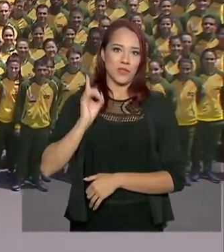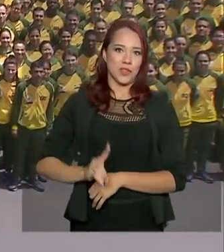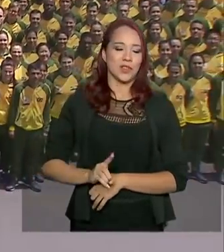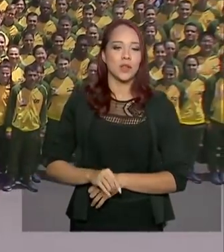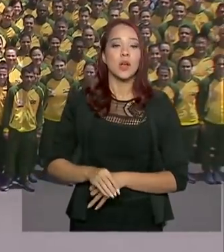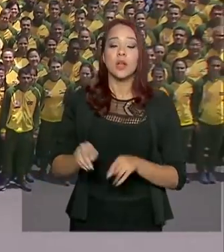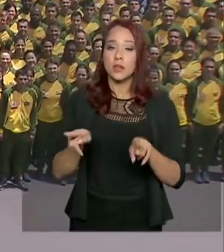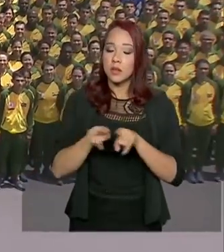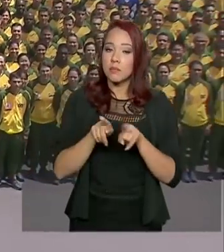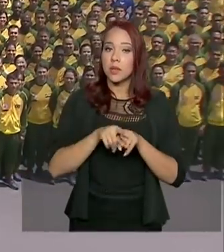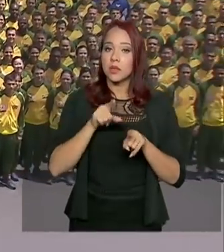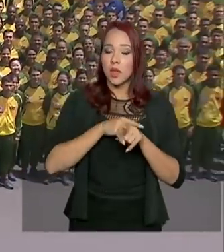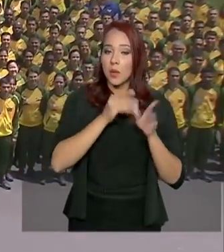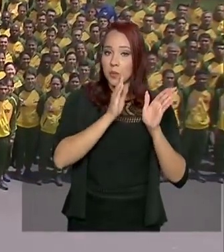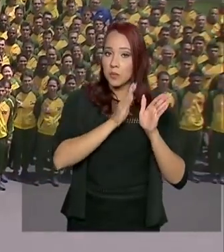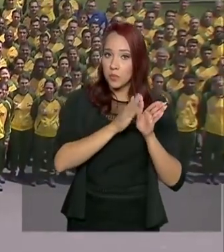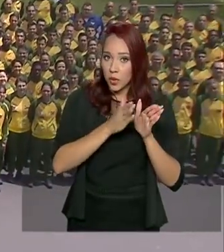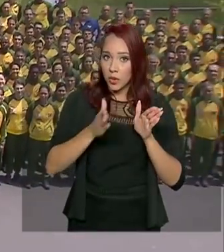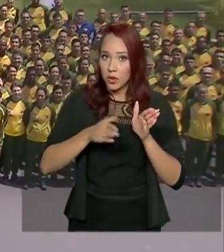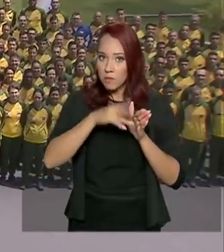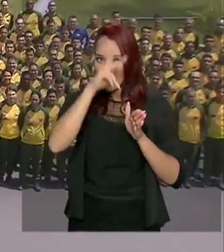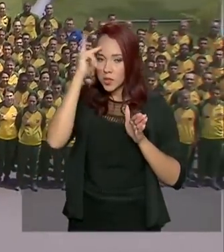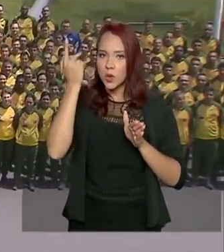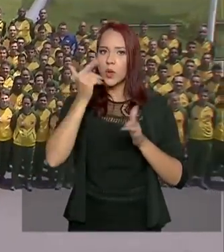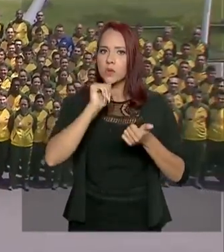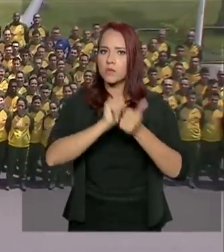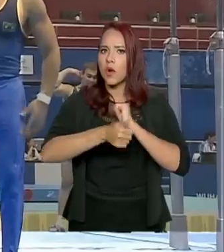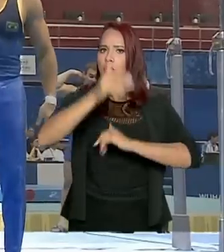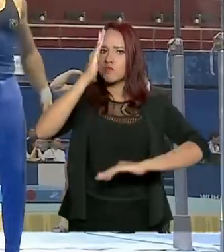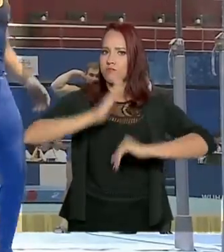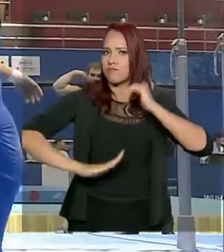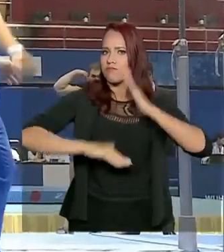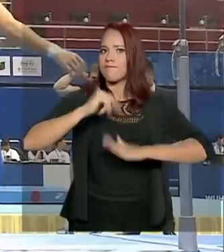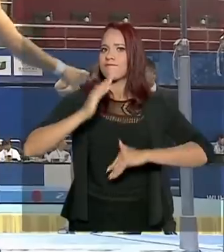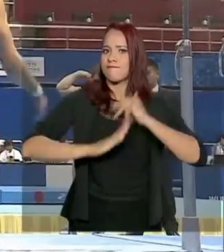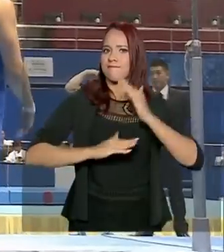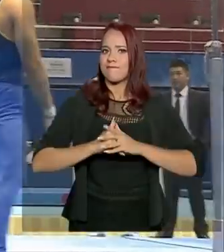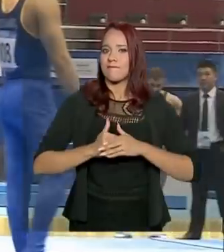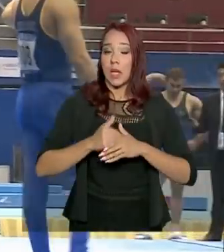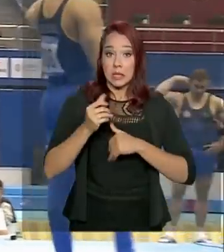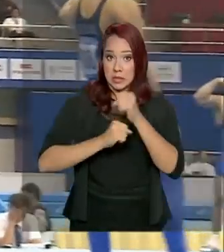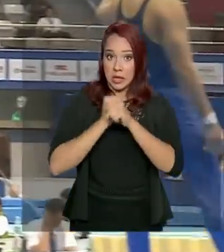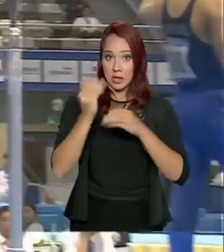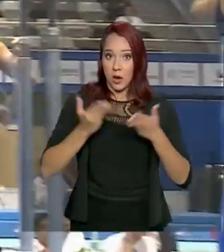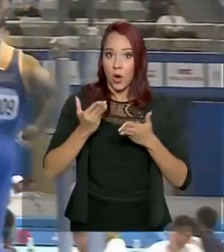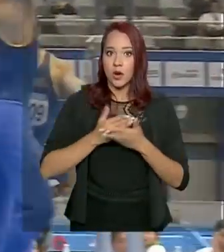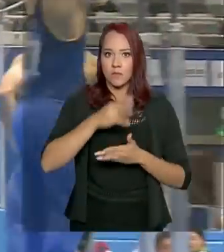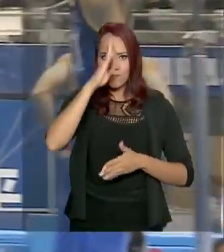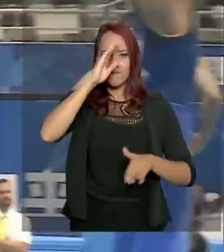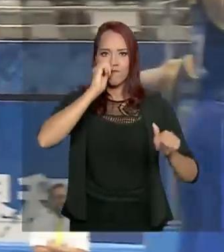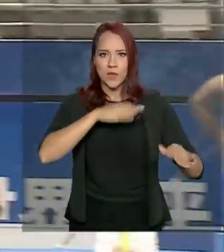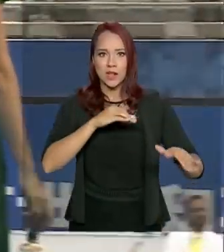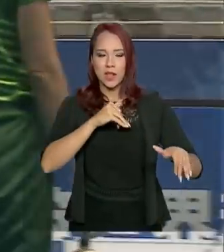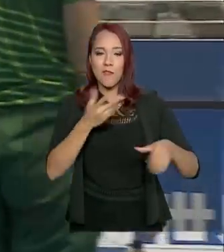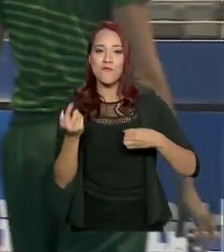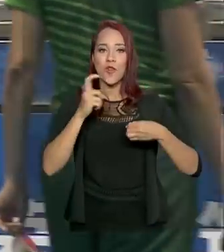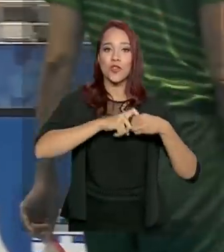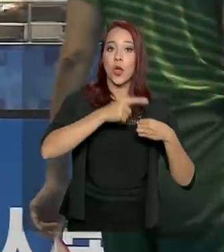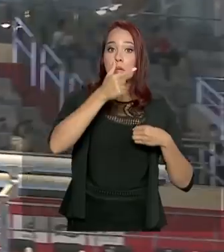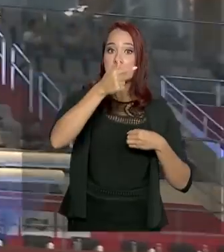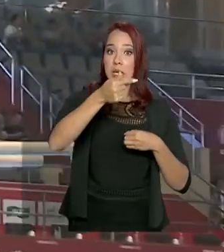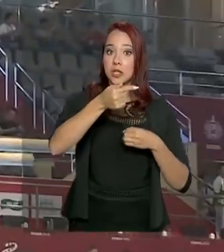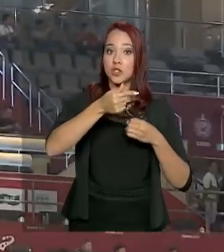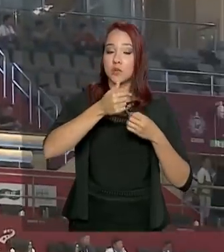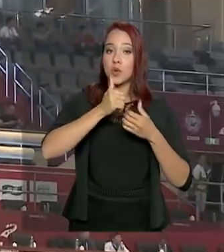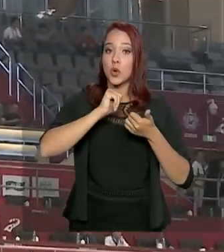programa de atletas de alto rendimento das Forças Armadas. Este ano, os militares retornaram dos sétimos Jogos